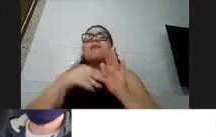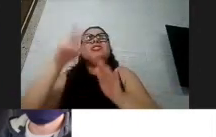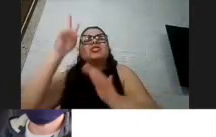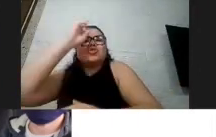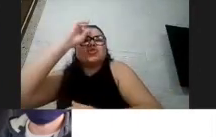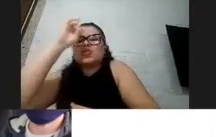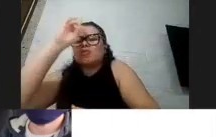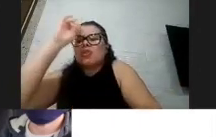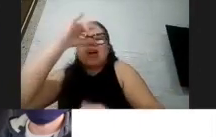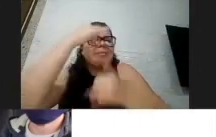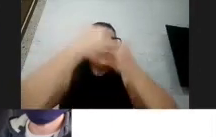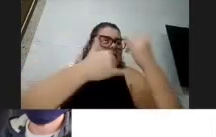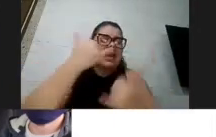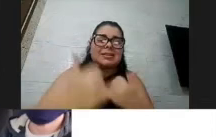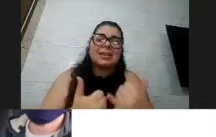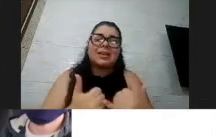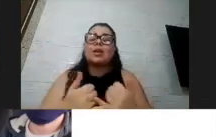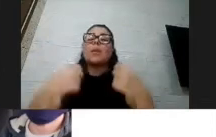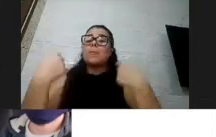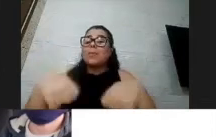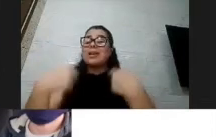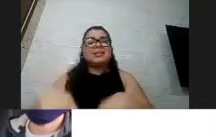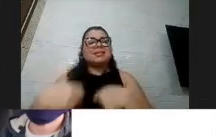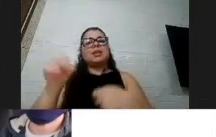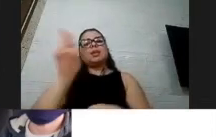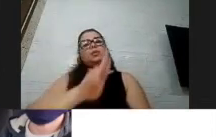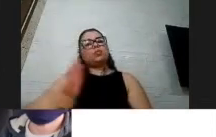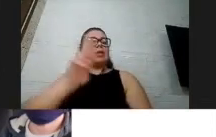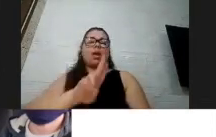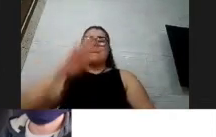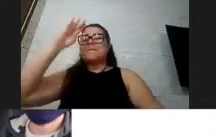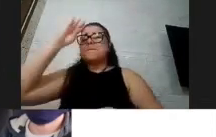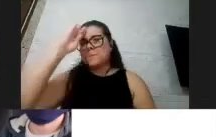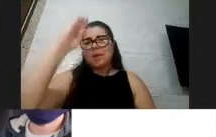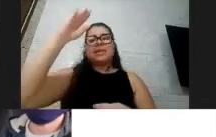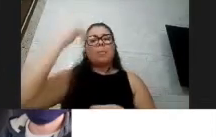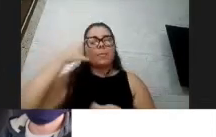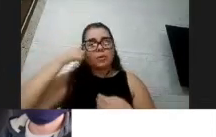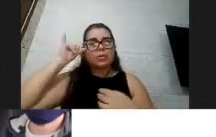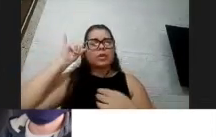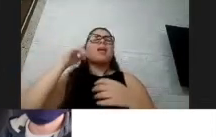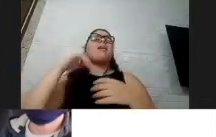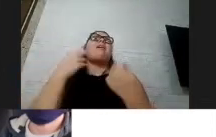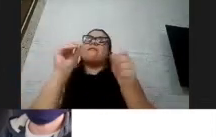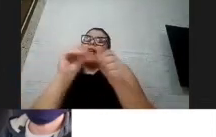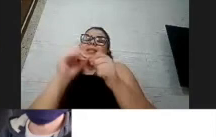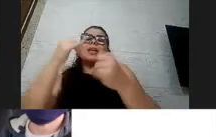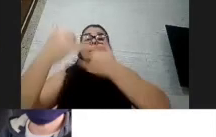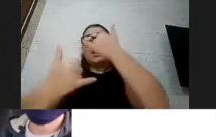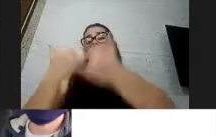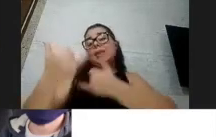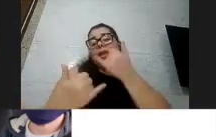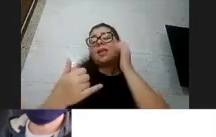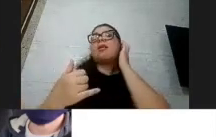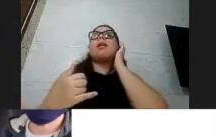usarem a máscara, porque é um recurso muito importante de proteção, né? Então brincadeira com máscara, os pais ou os